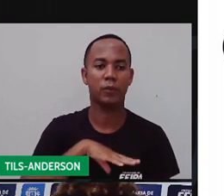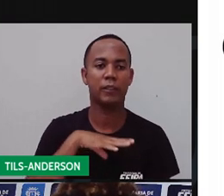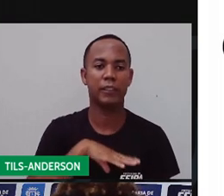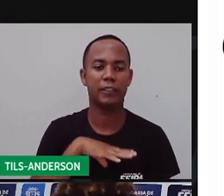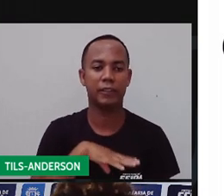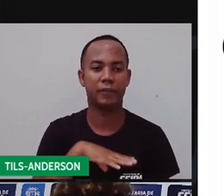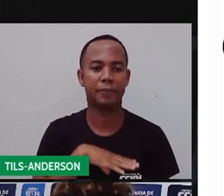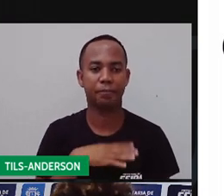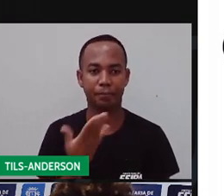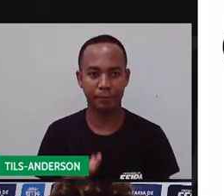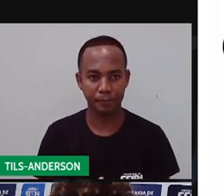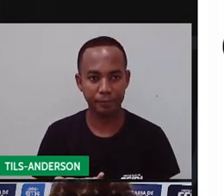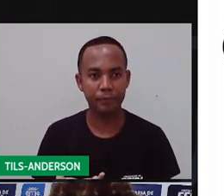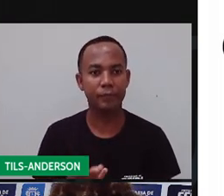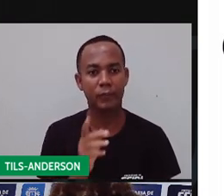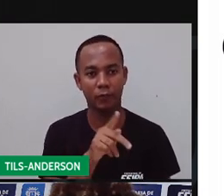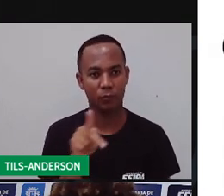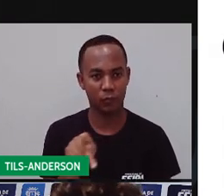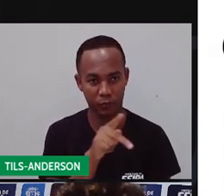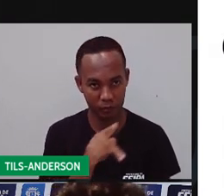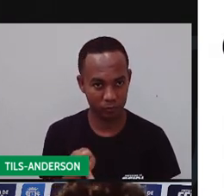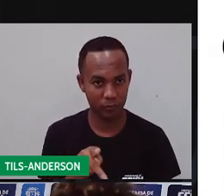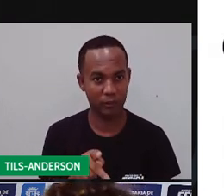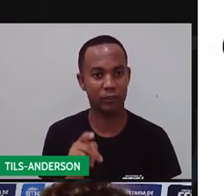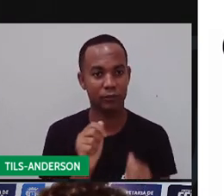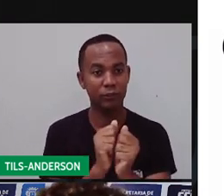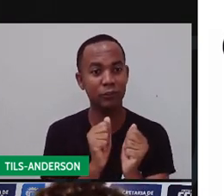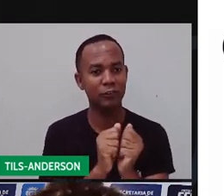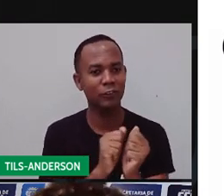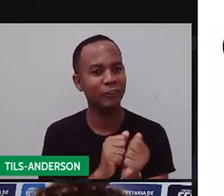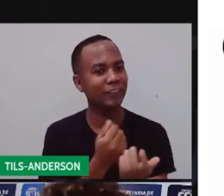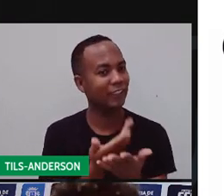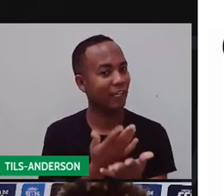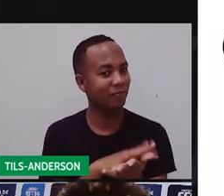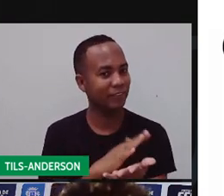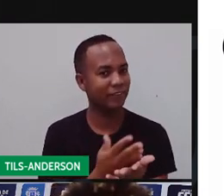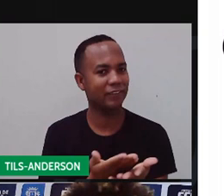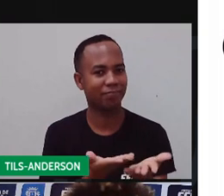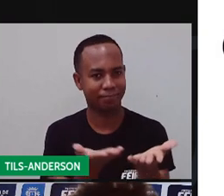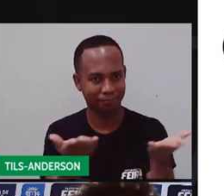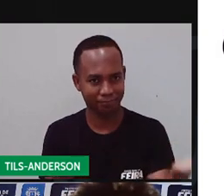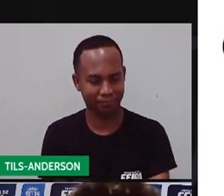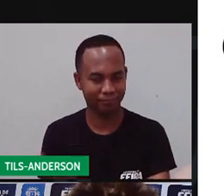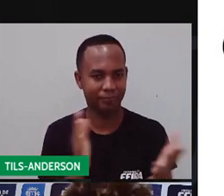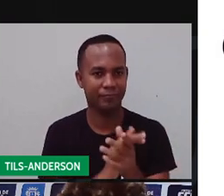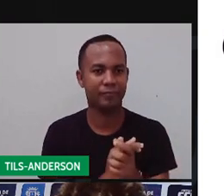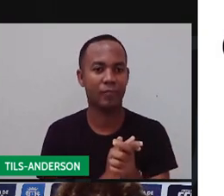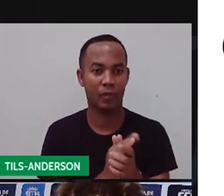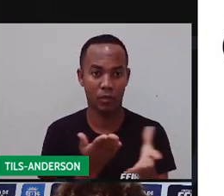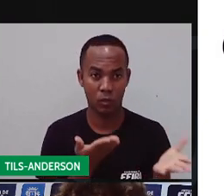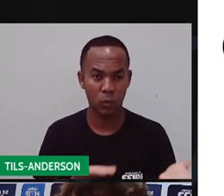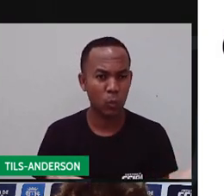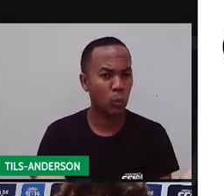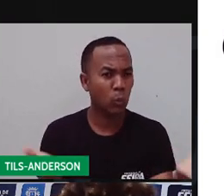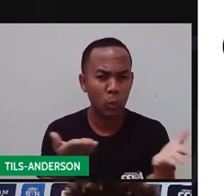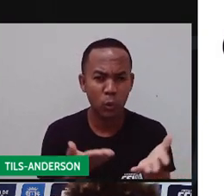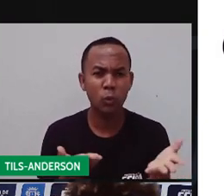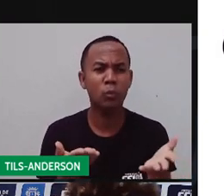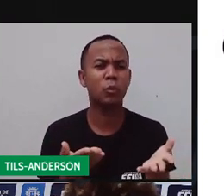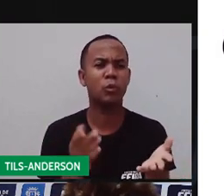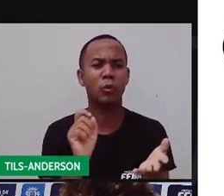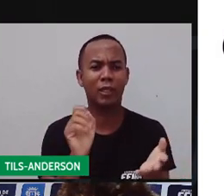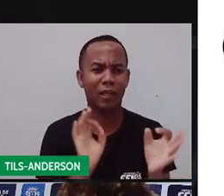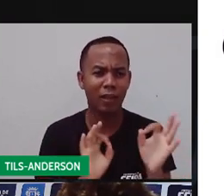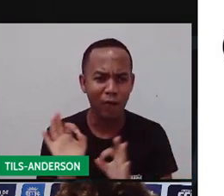juntos, né? Aqui com o terceiro ano para mais uma aula. Todo mundo organizado, já